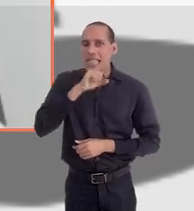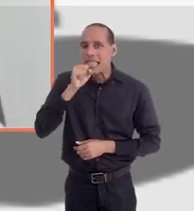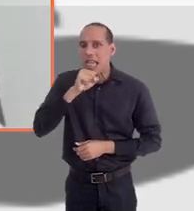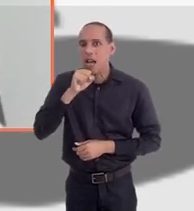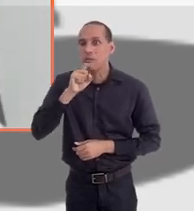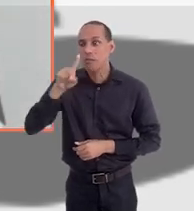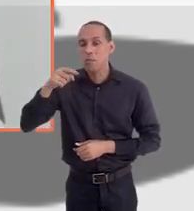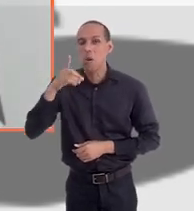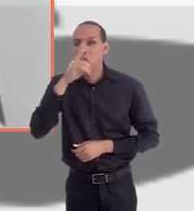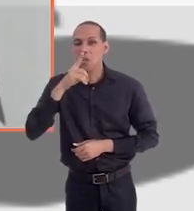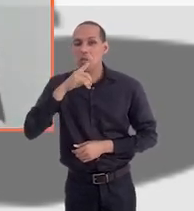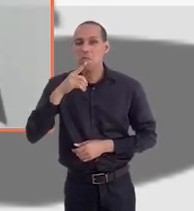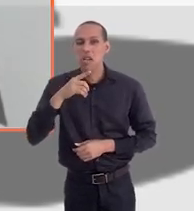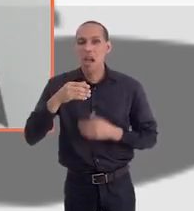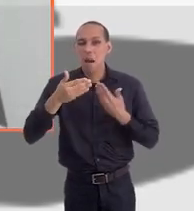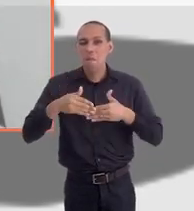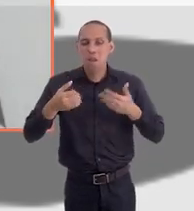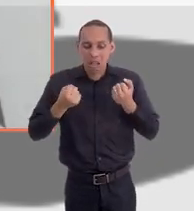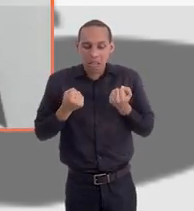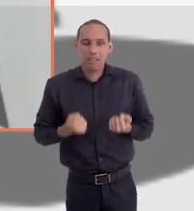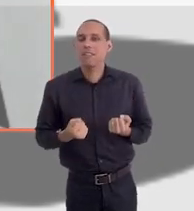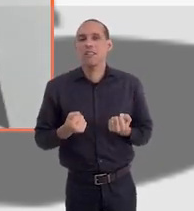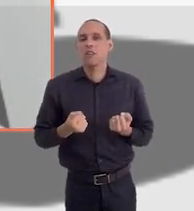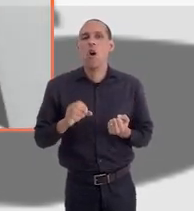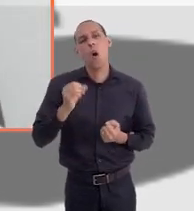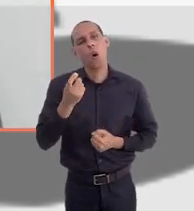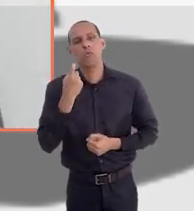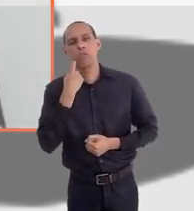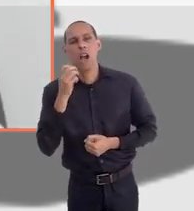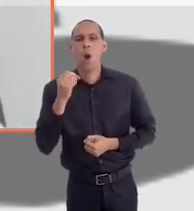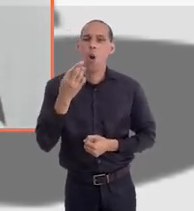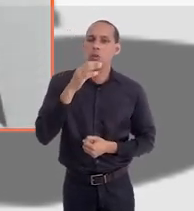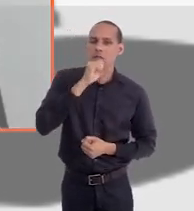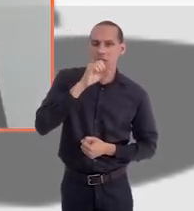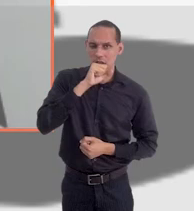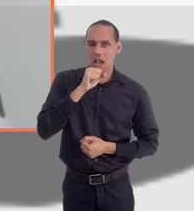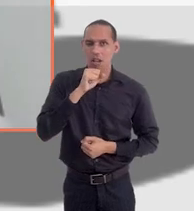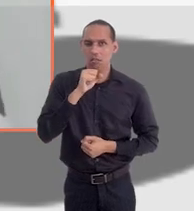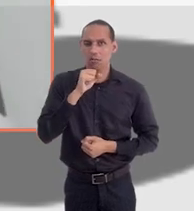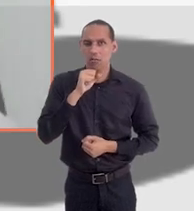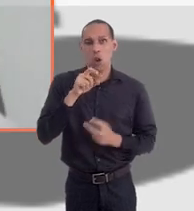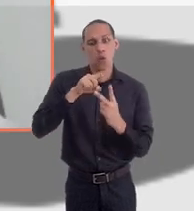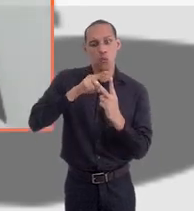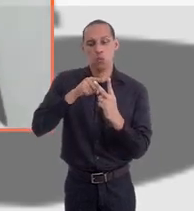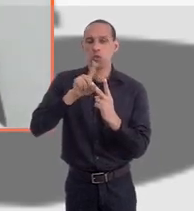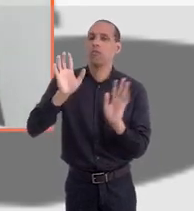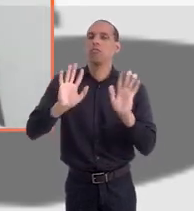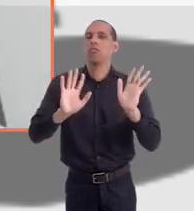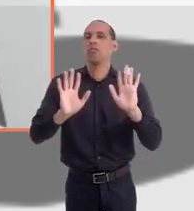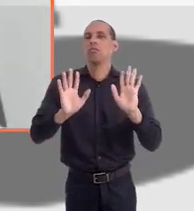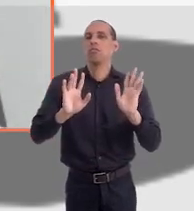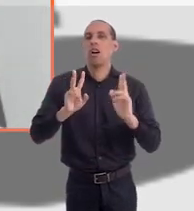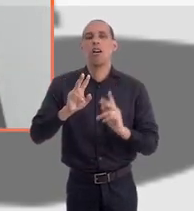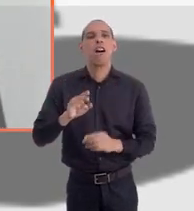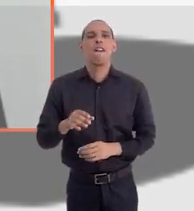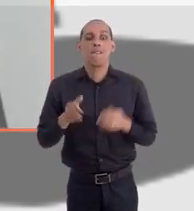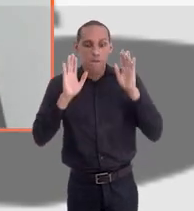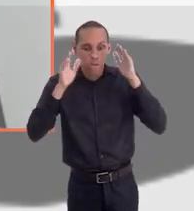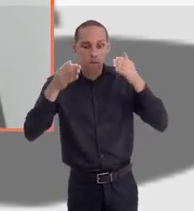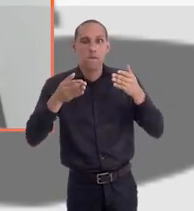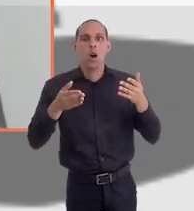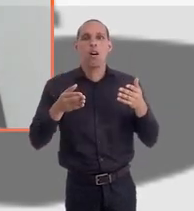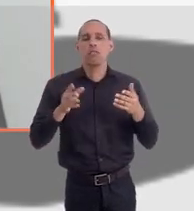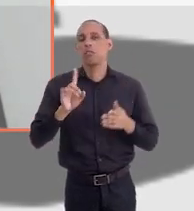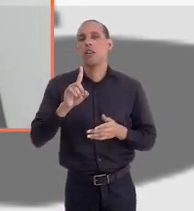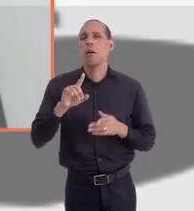longa no domingo. Então, escolha um dos dois dias, ou faz na sexta, ou faz no sábado, mas não mantenha esse foco direto em todos eles, porque